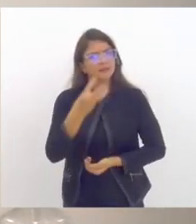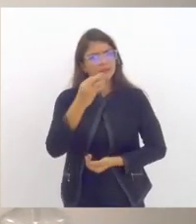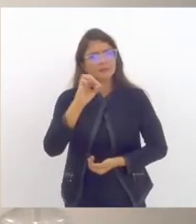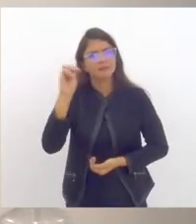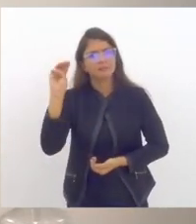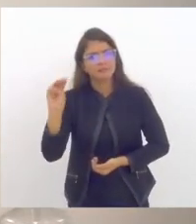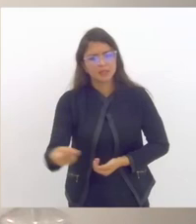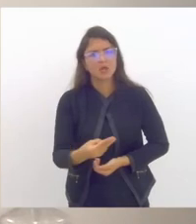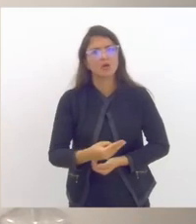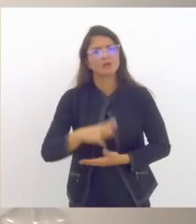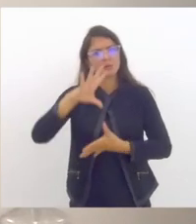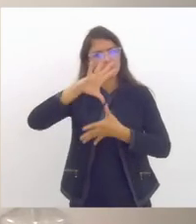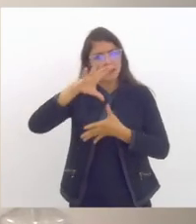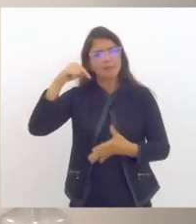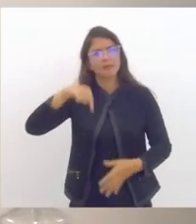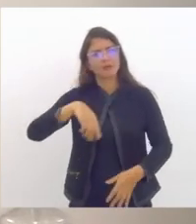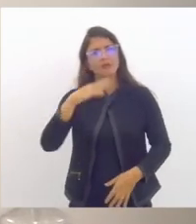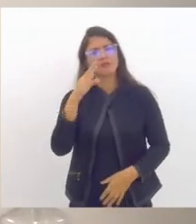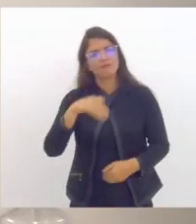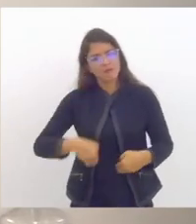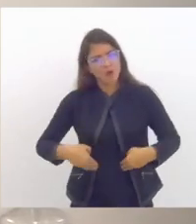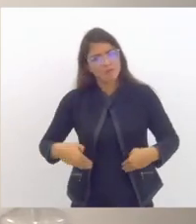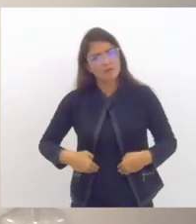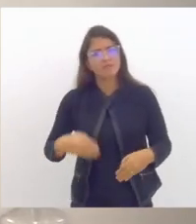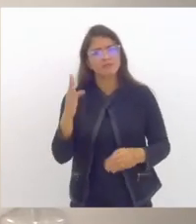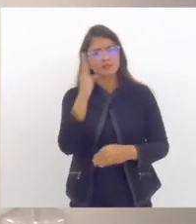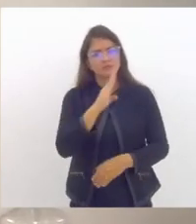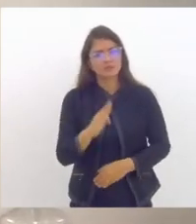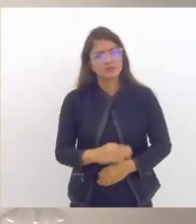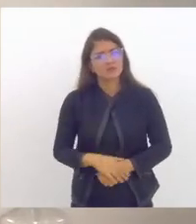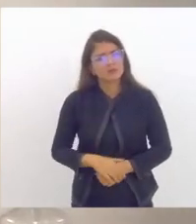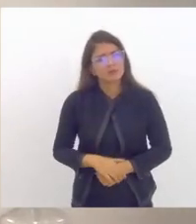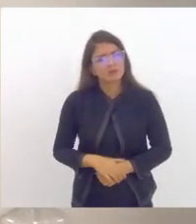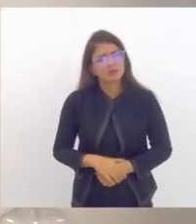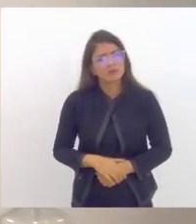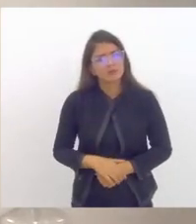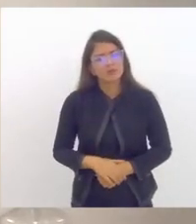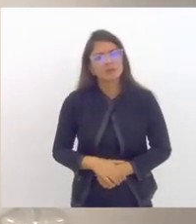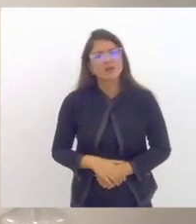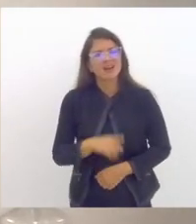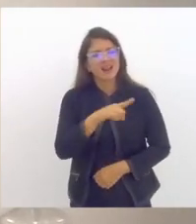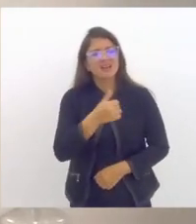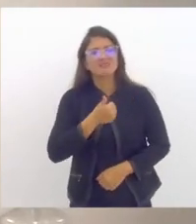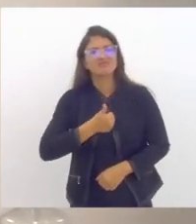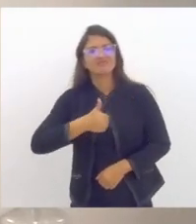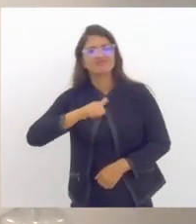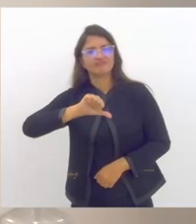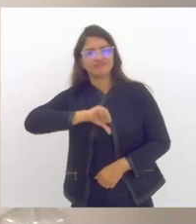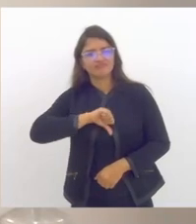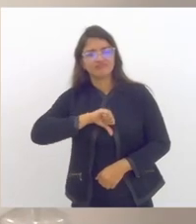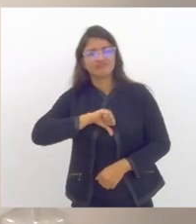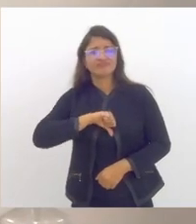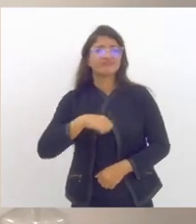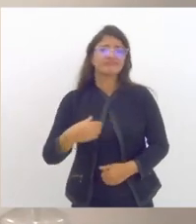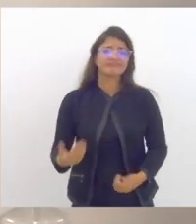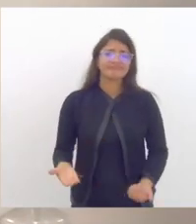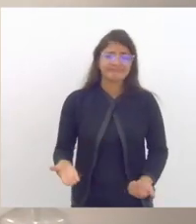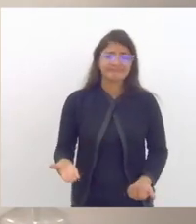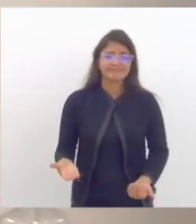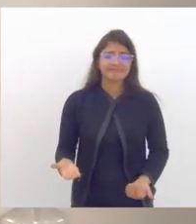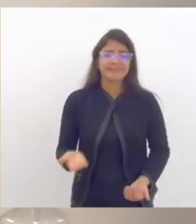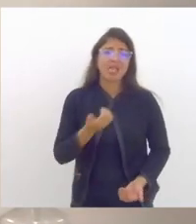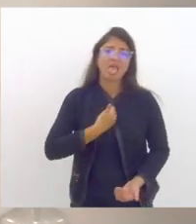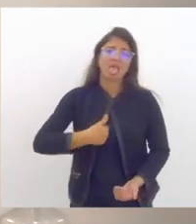assim como a falta de professores impacta diretamente a autoestima do estudante a crença em si próprio